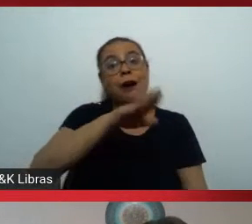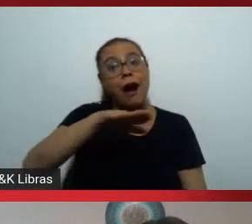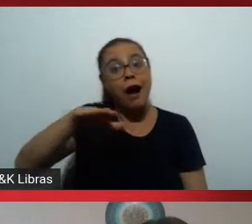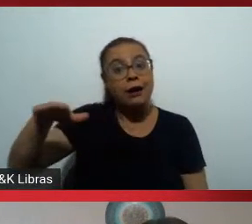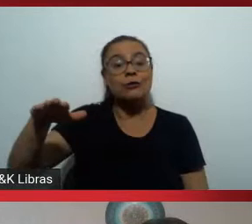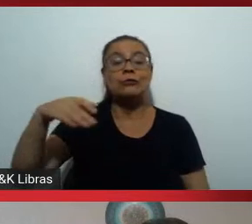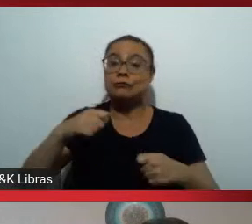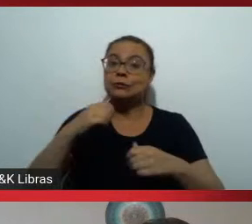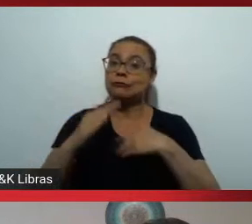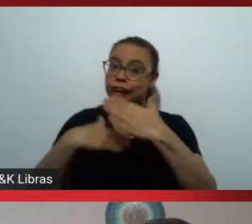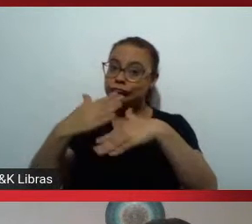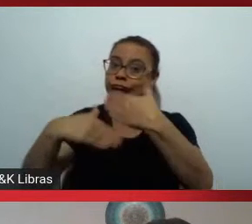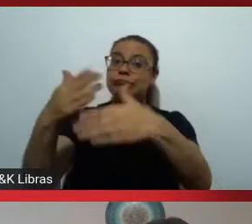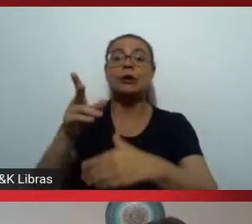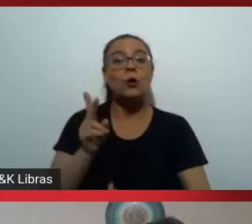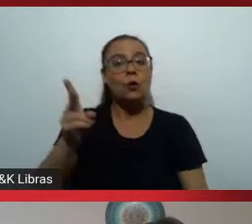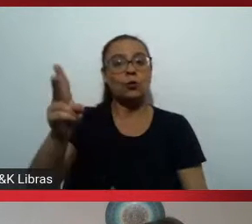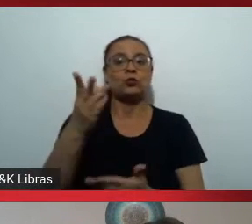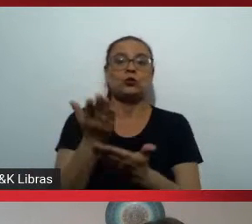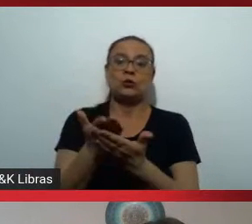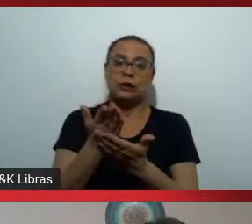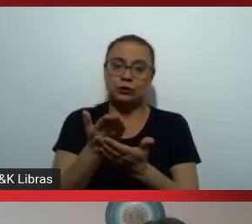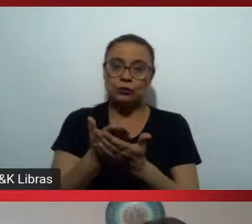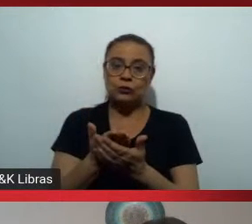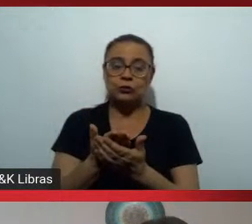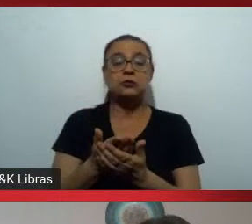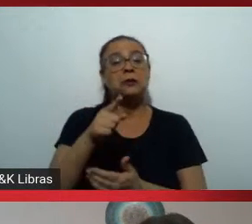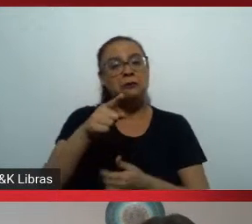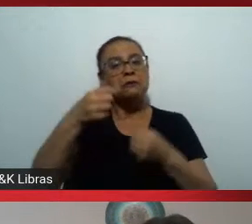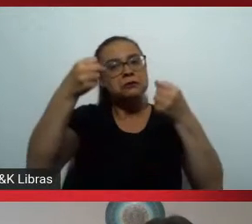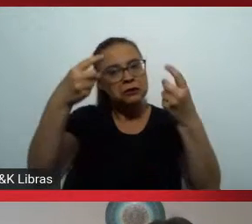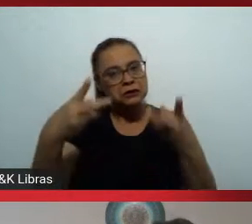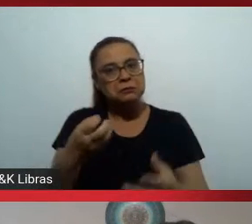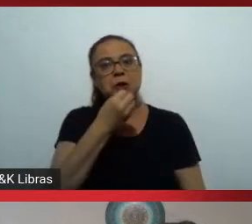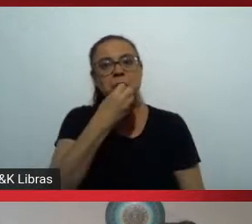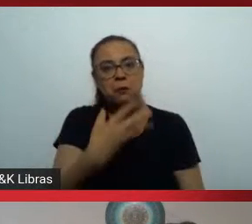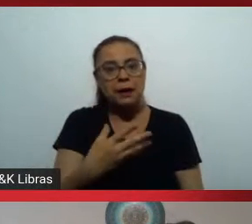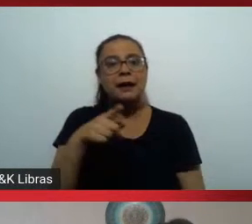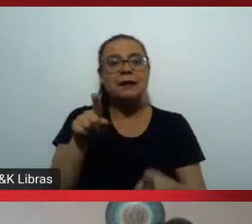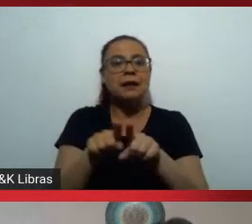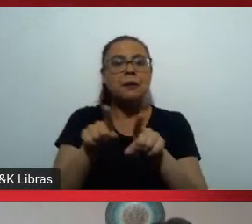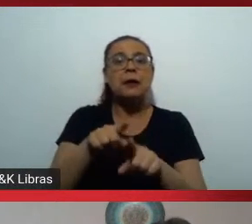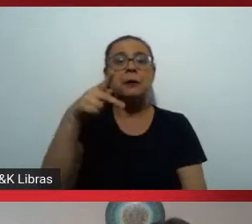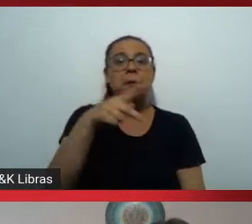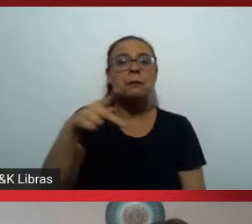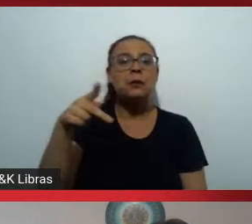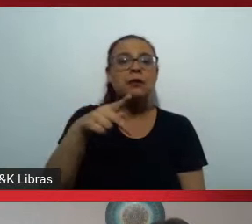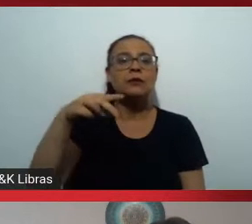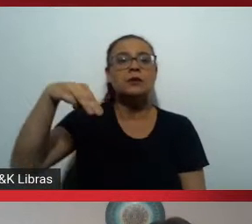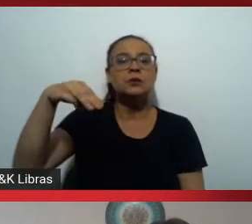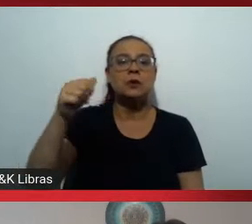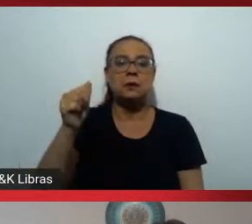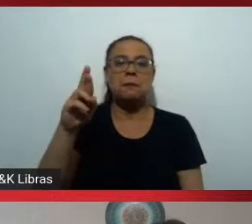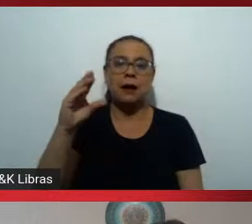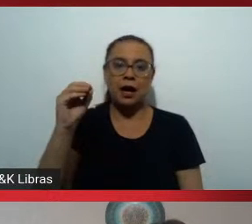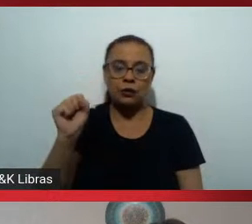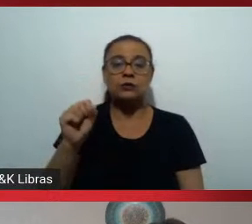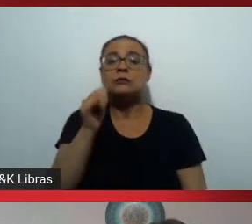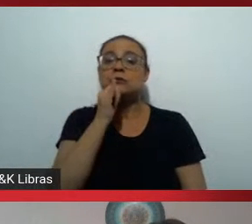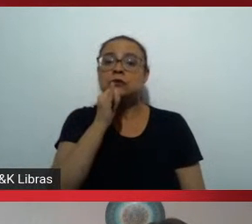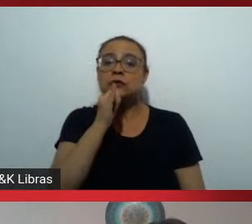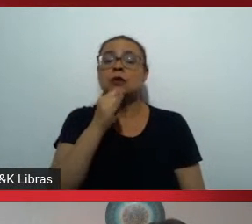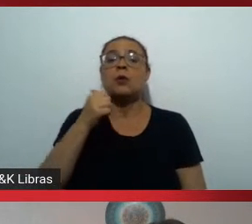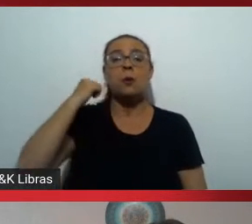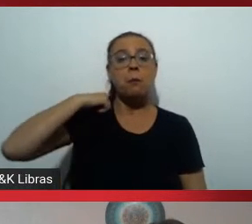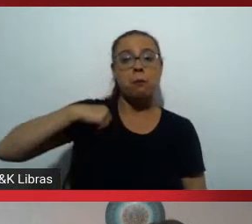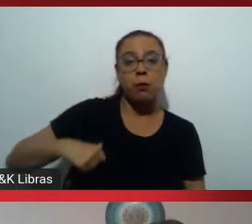e dar continuidade aos estudos. Como colocou bem o professor Marcos, os programas de concessão de bolsas que possam